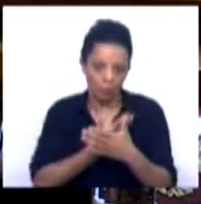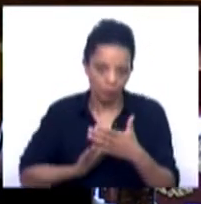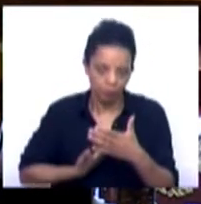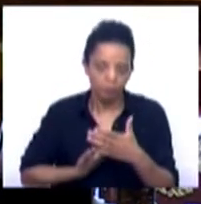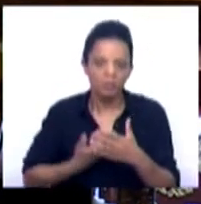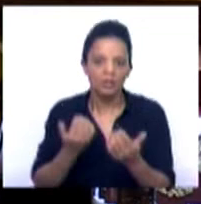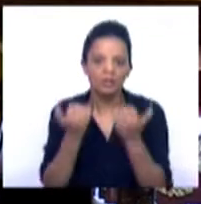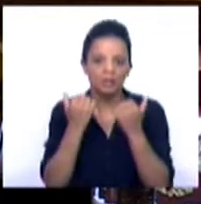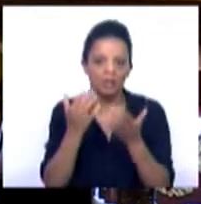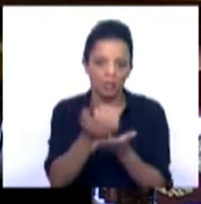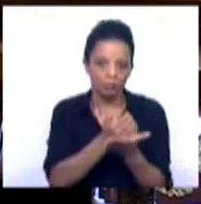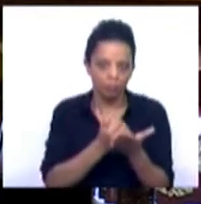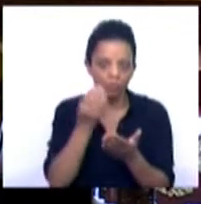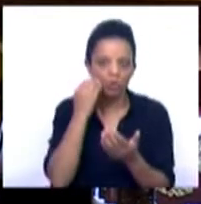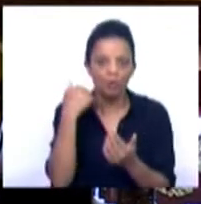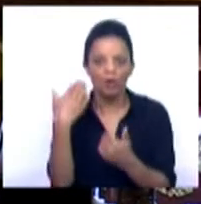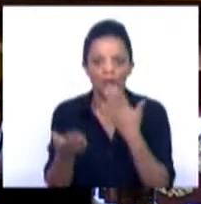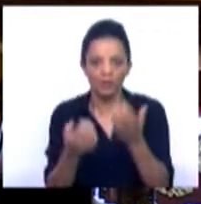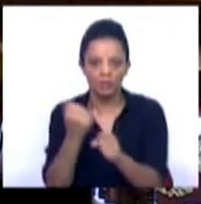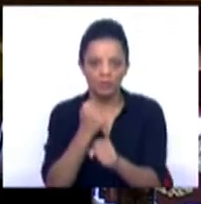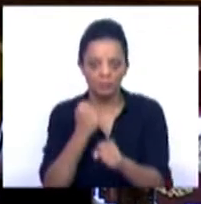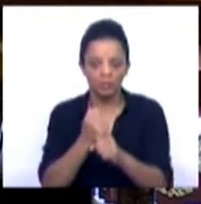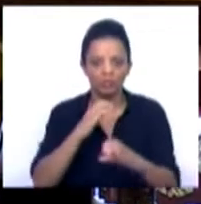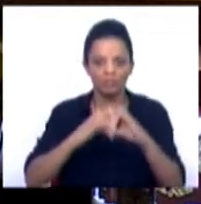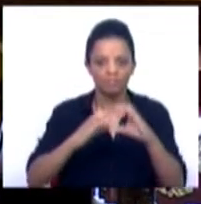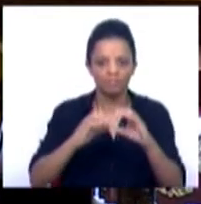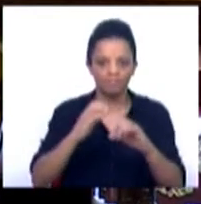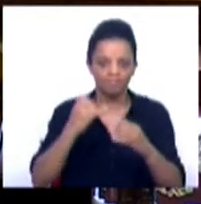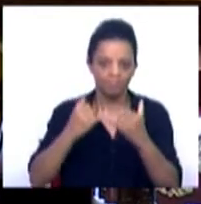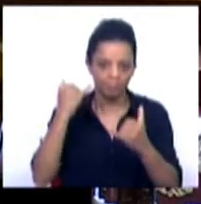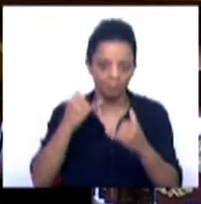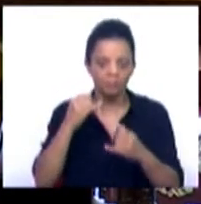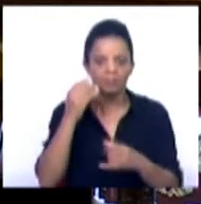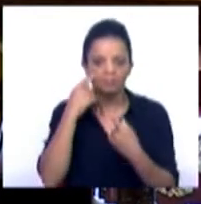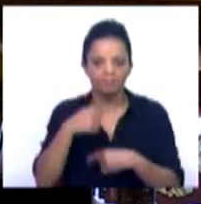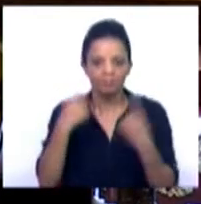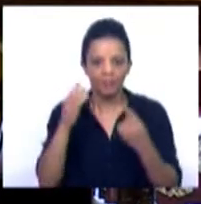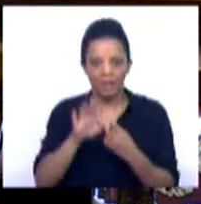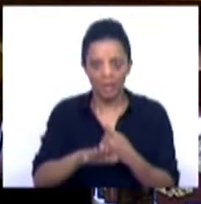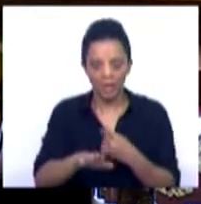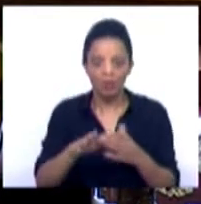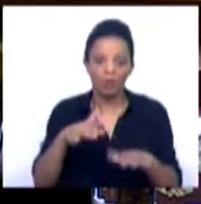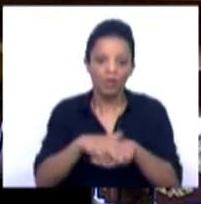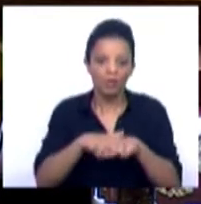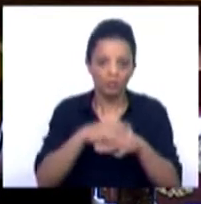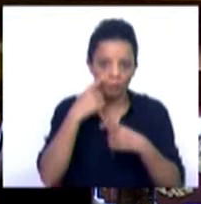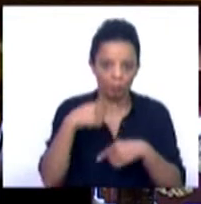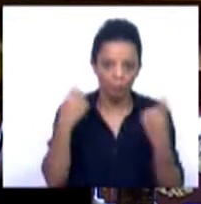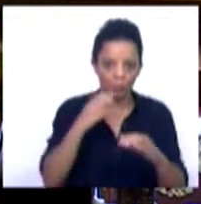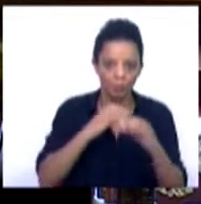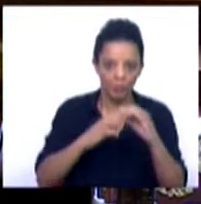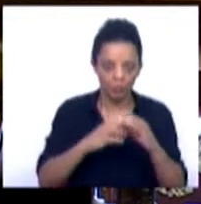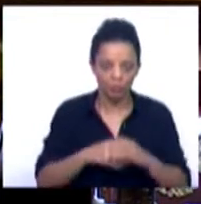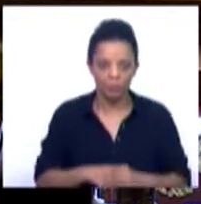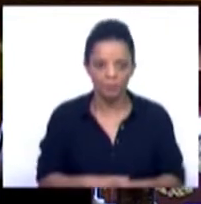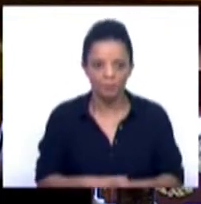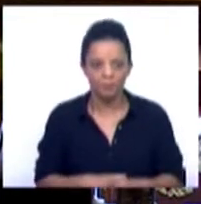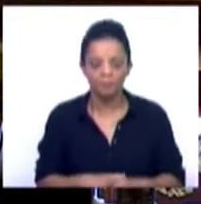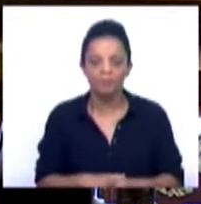ou tratados no contexto da oferta de serviços de comunicações eletrónicas publicamente disponíveis ou de redes públicas de comunicações.